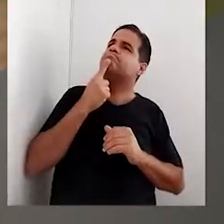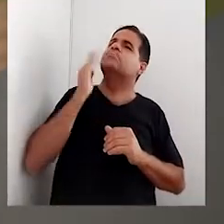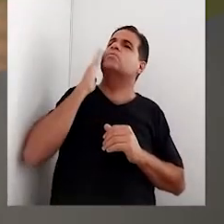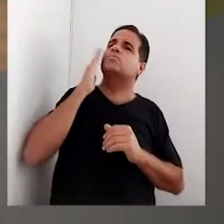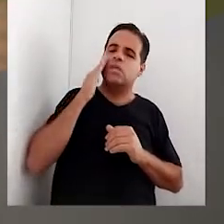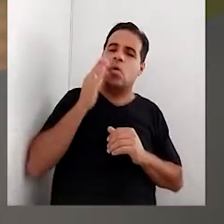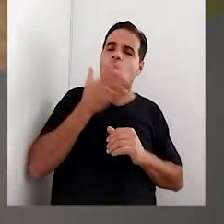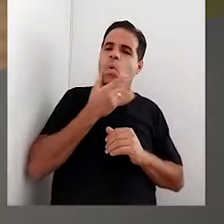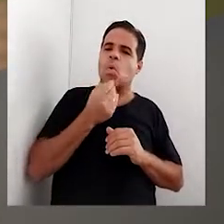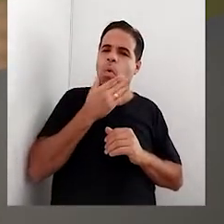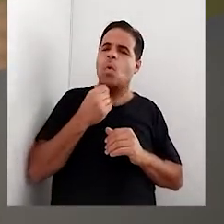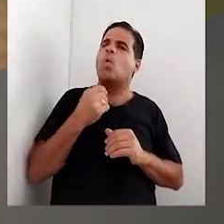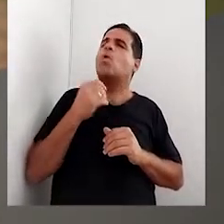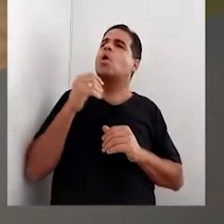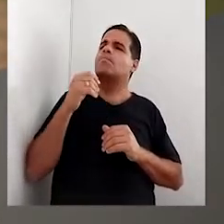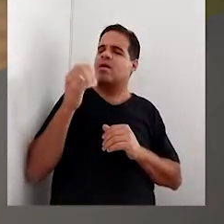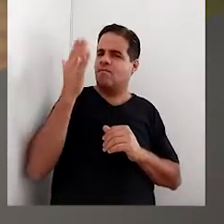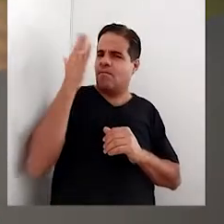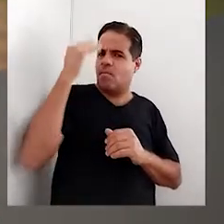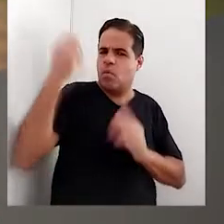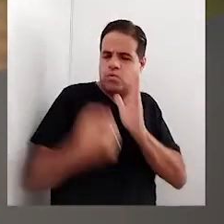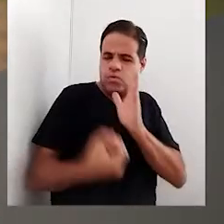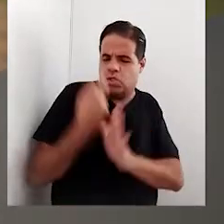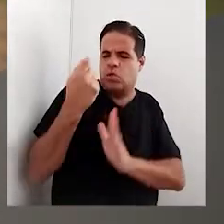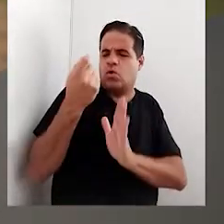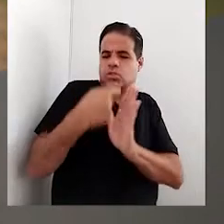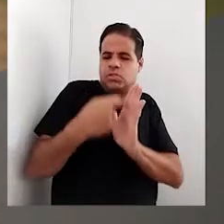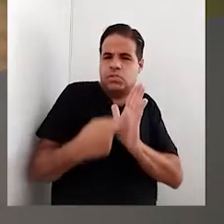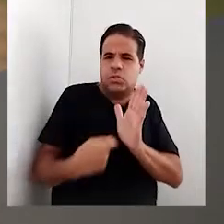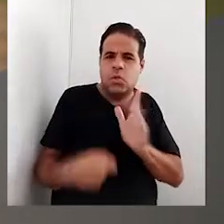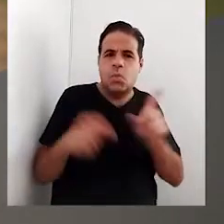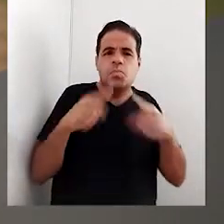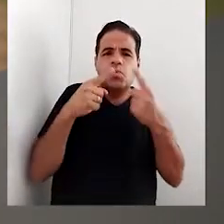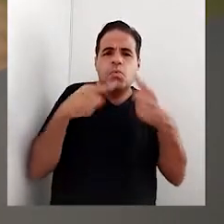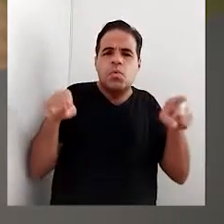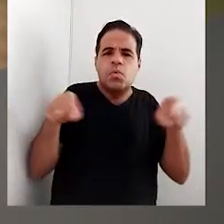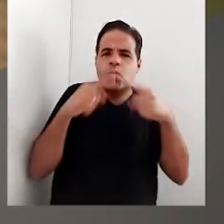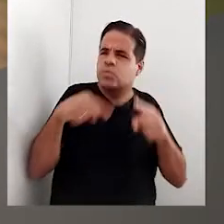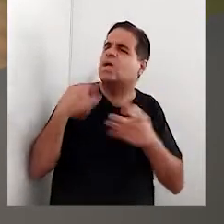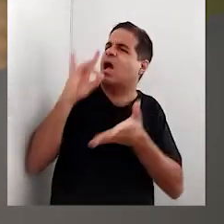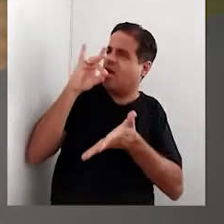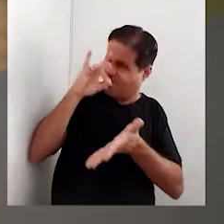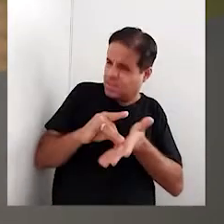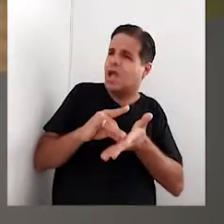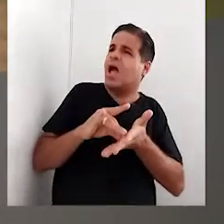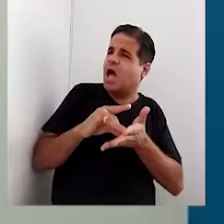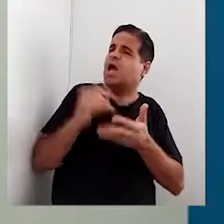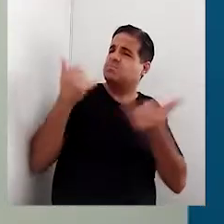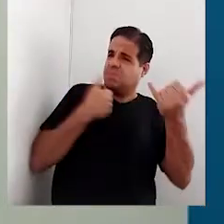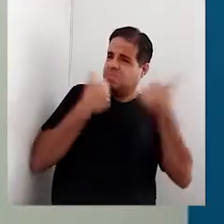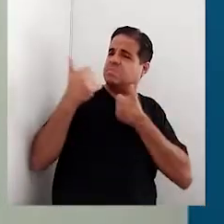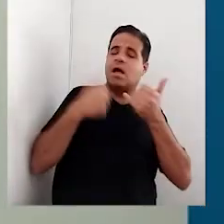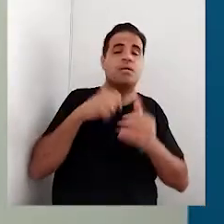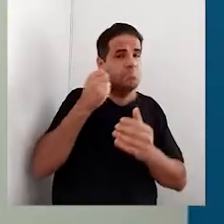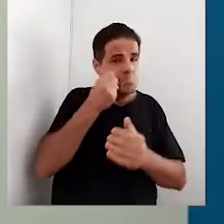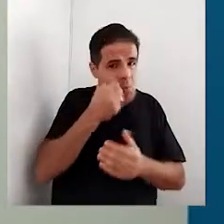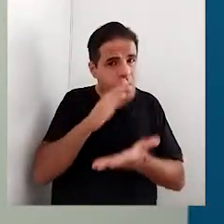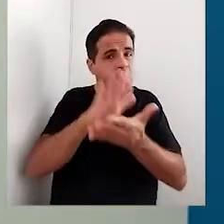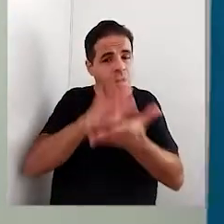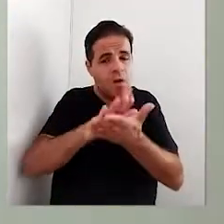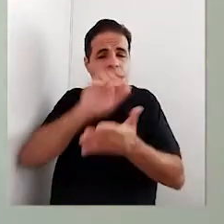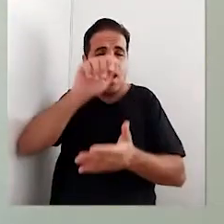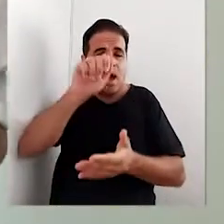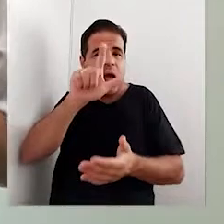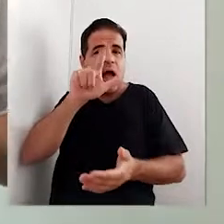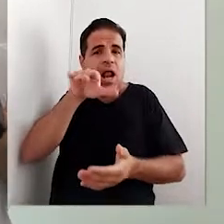eu ouvi dizer de um compositor que fez lindas músicas, mesmo sem escutar quase nada. É verdade? Muito bom, Alice. Você